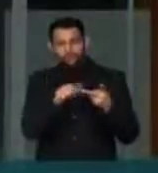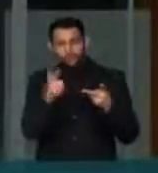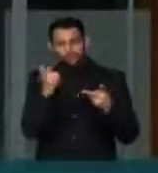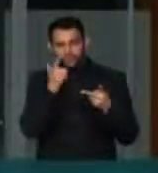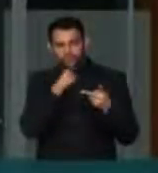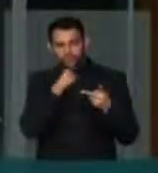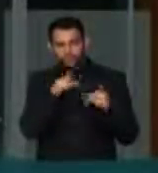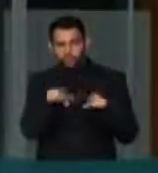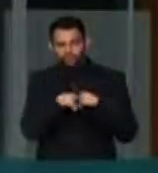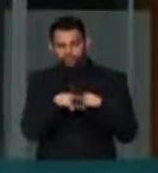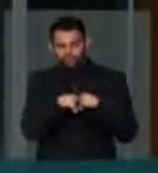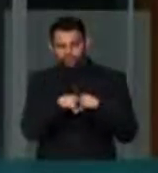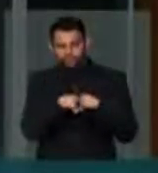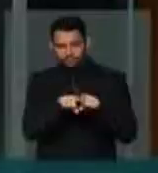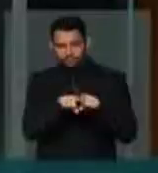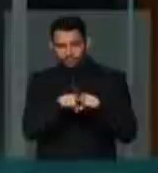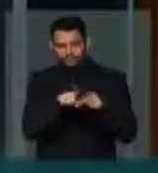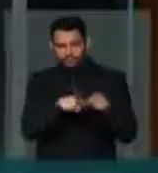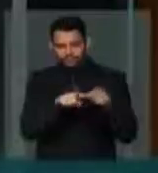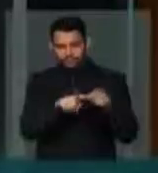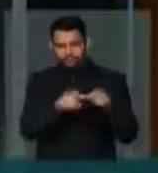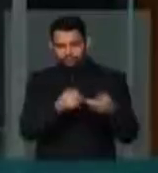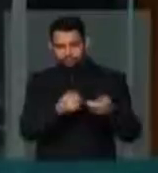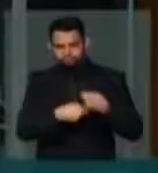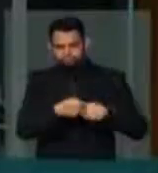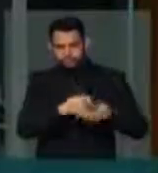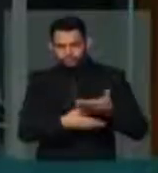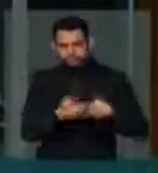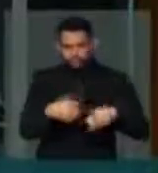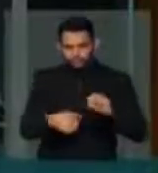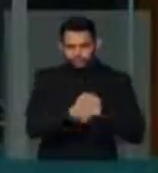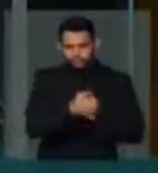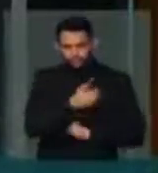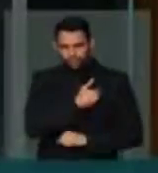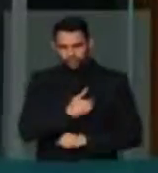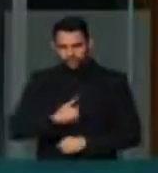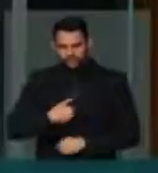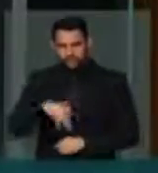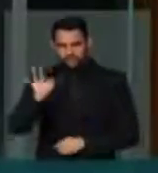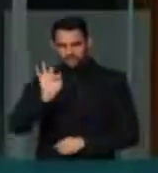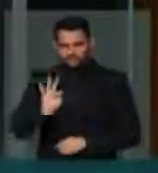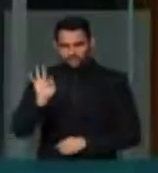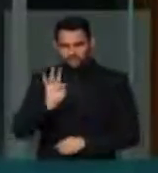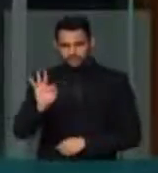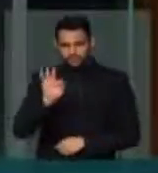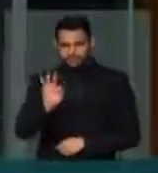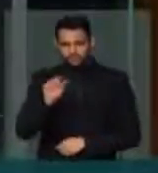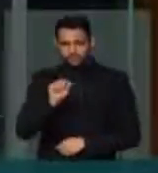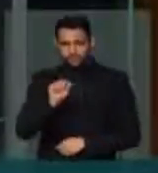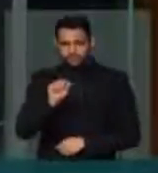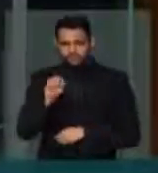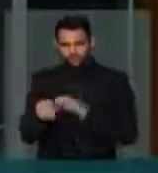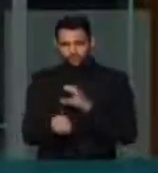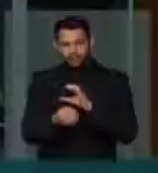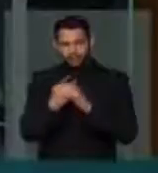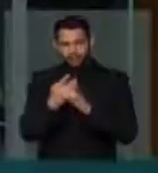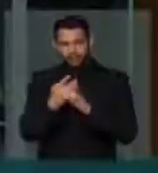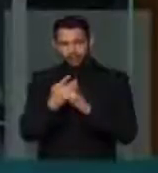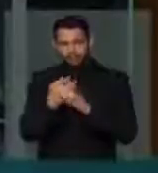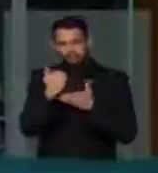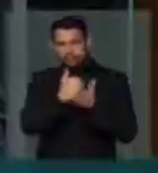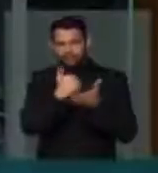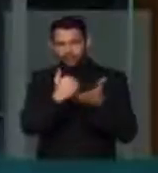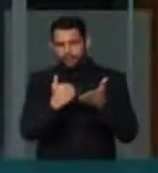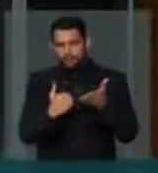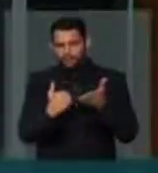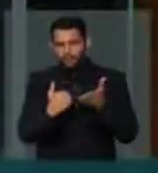conseguimos também, através de cooperação técnica com o governo francês, de estabelecer metodologias